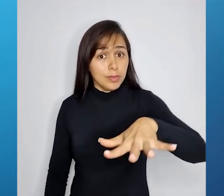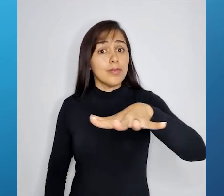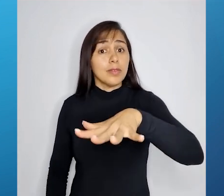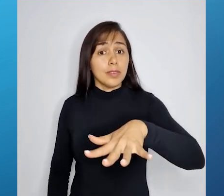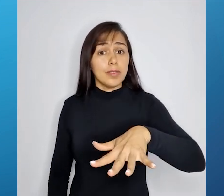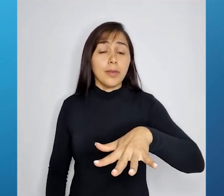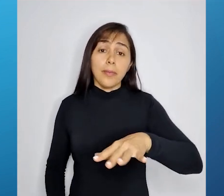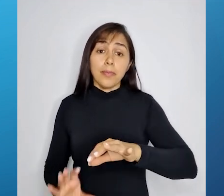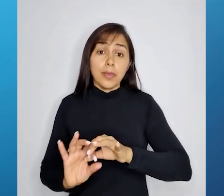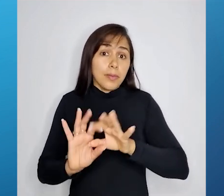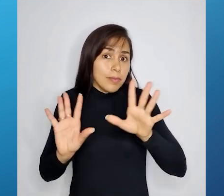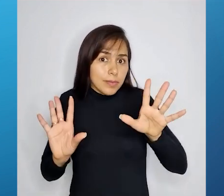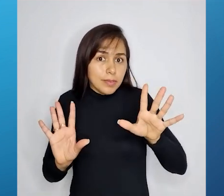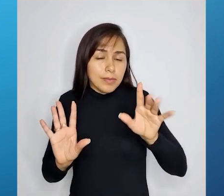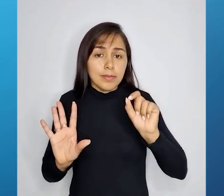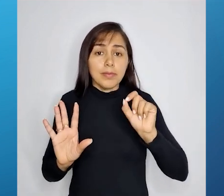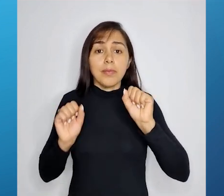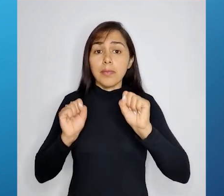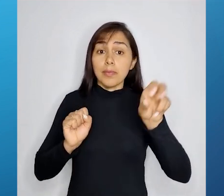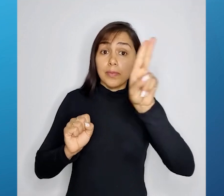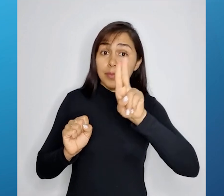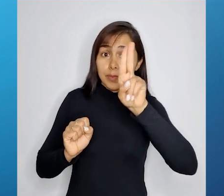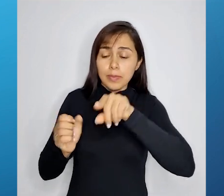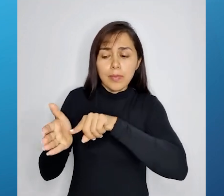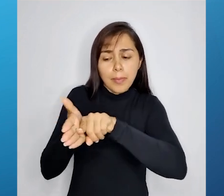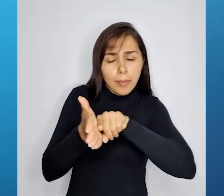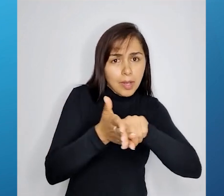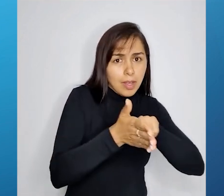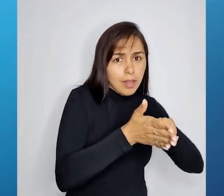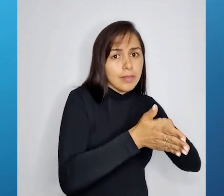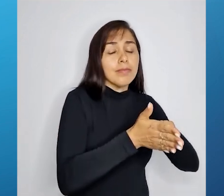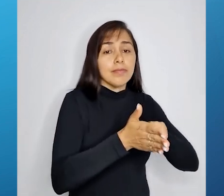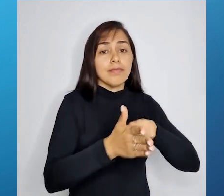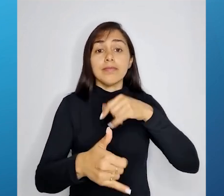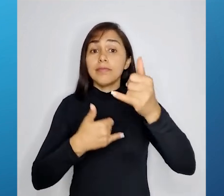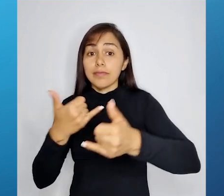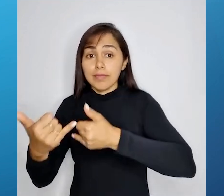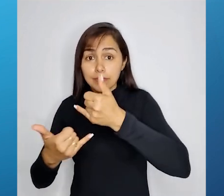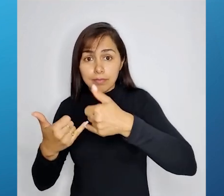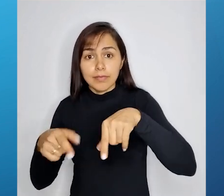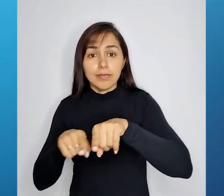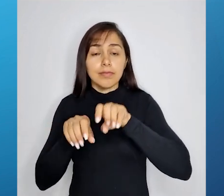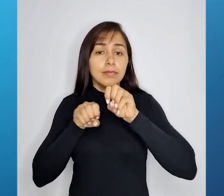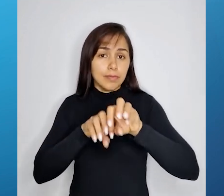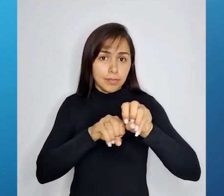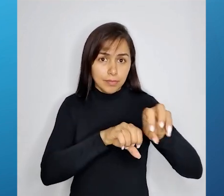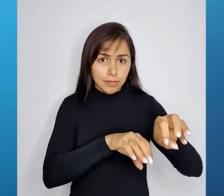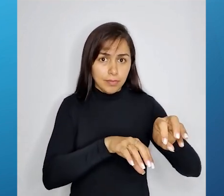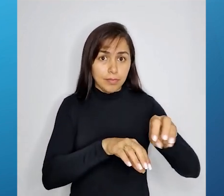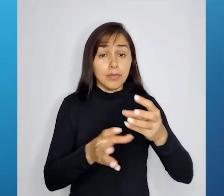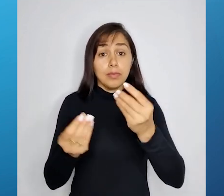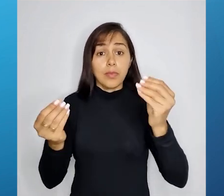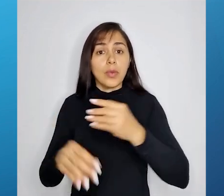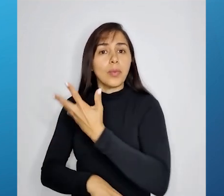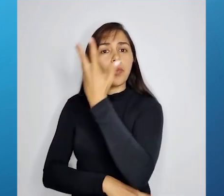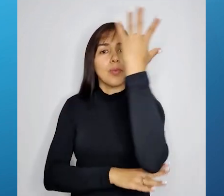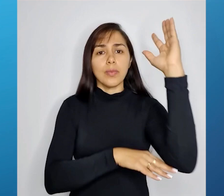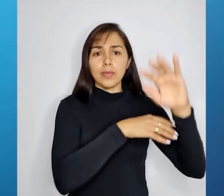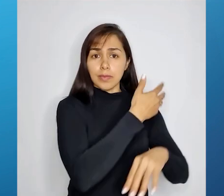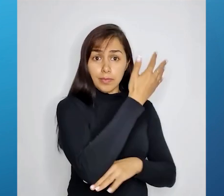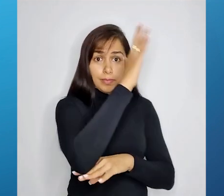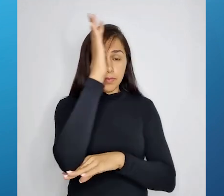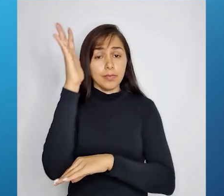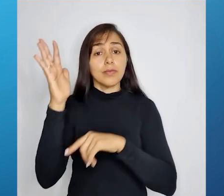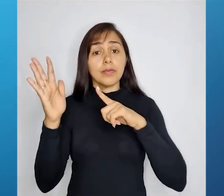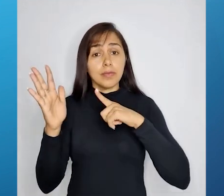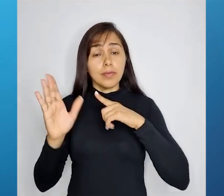contém florestas que podem ser usadas em atividades como pesquisa, recriação e educação? Então, muitas florestas têm o aval